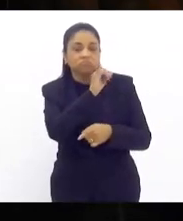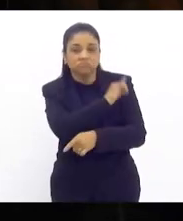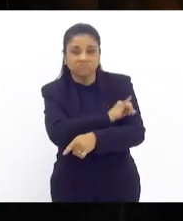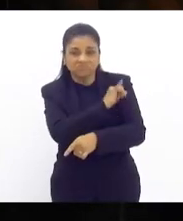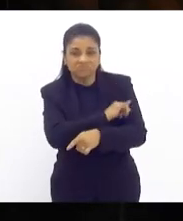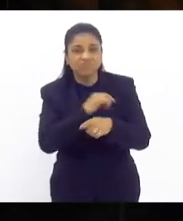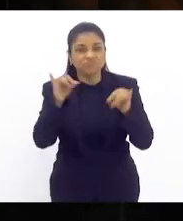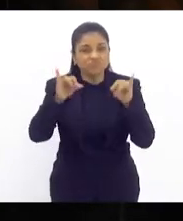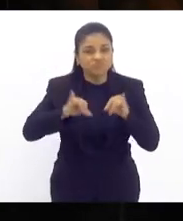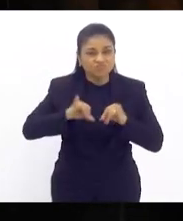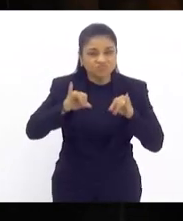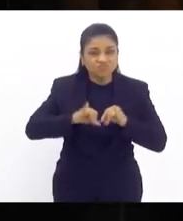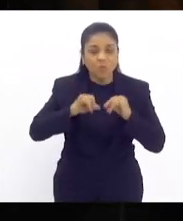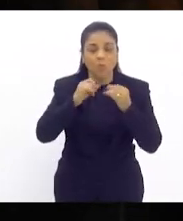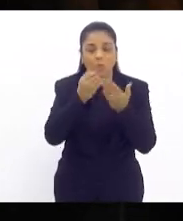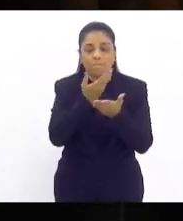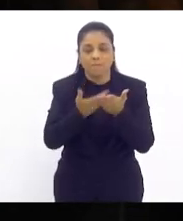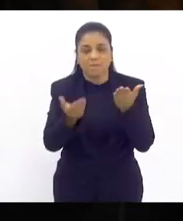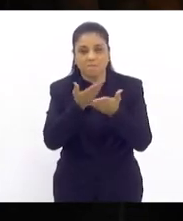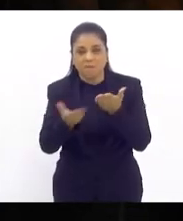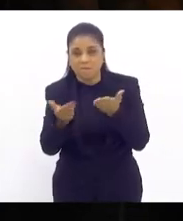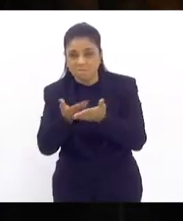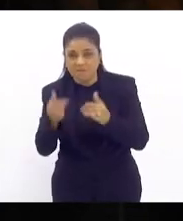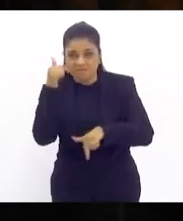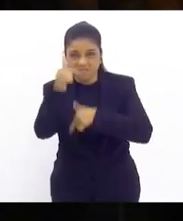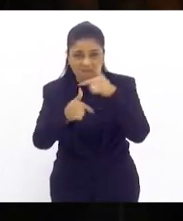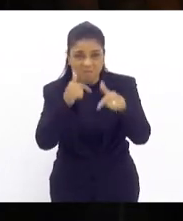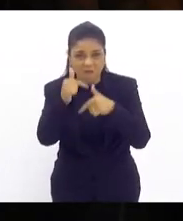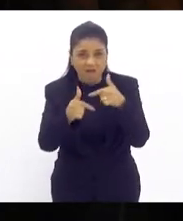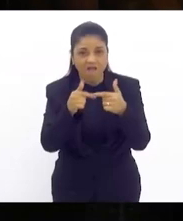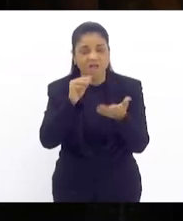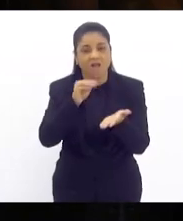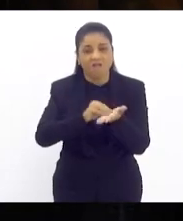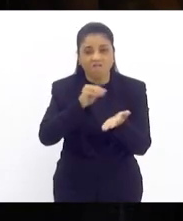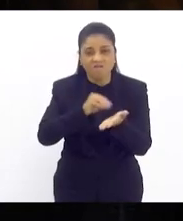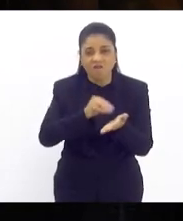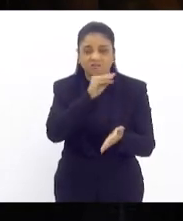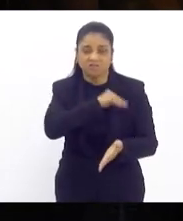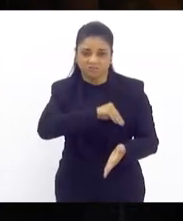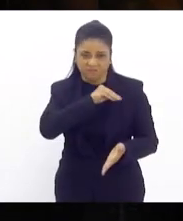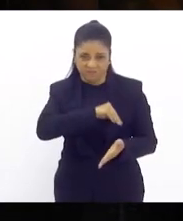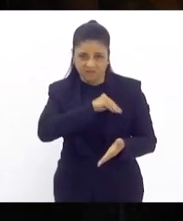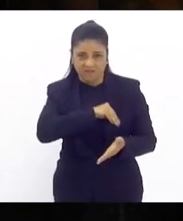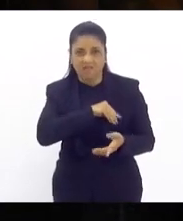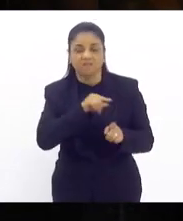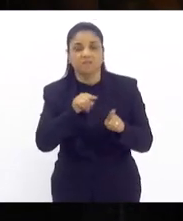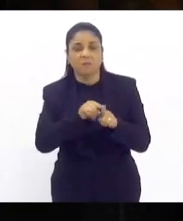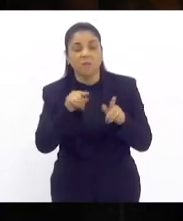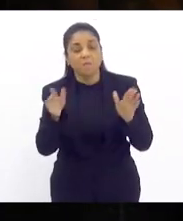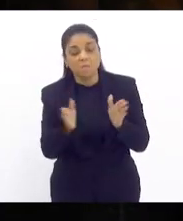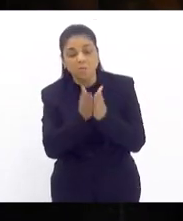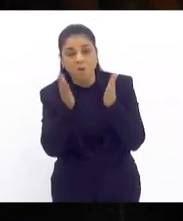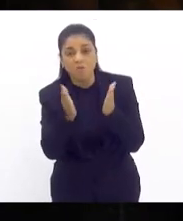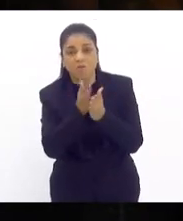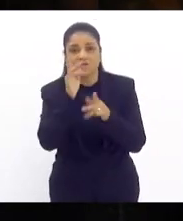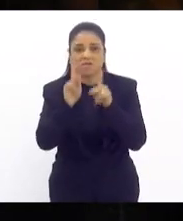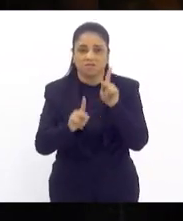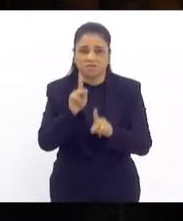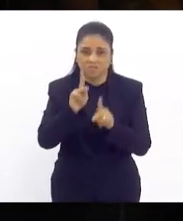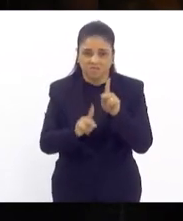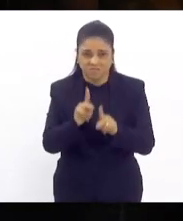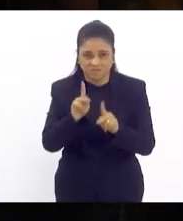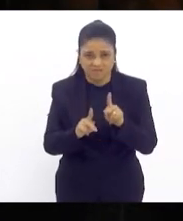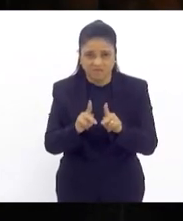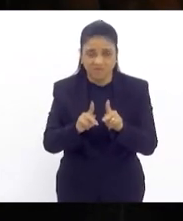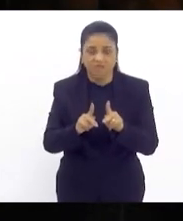severamente com o desemprego a falta de renda mas não só isso com o empobrecimento da nossa população